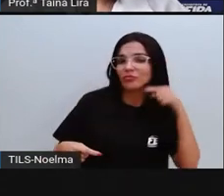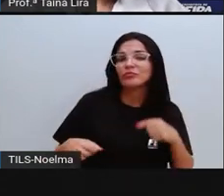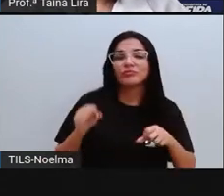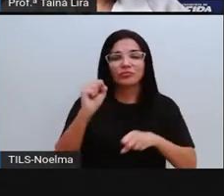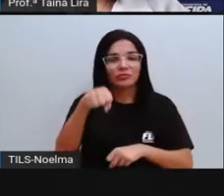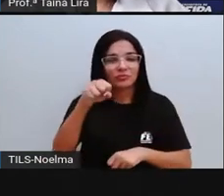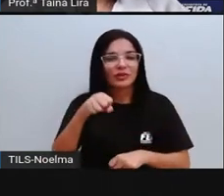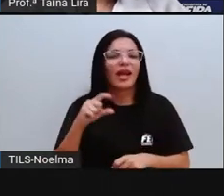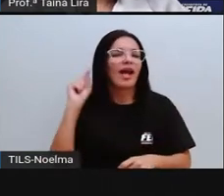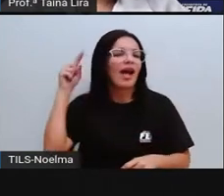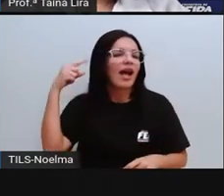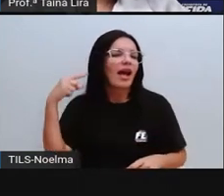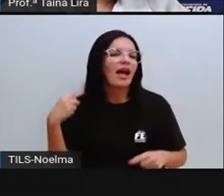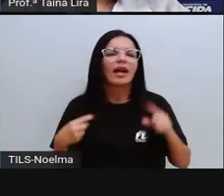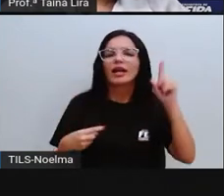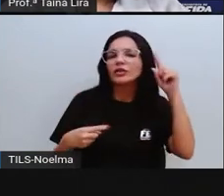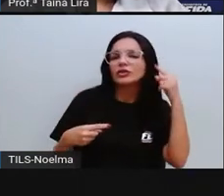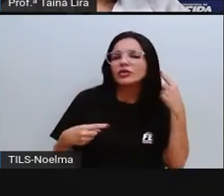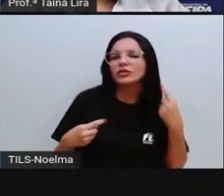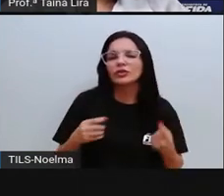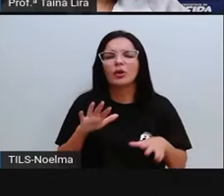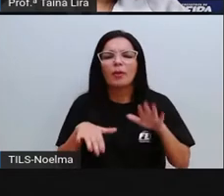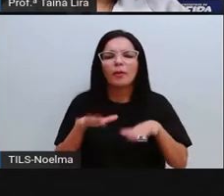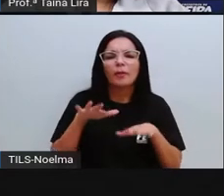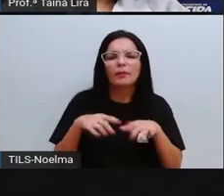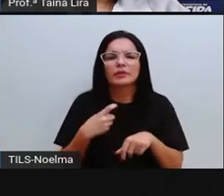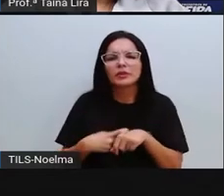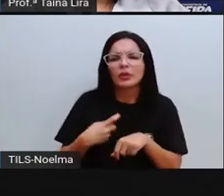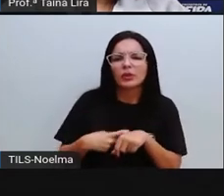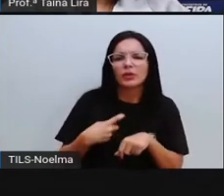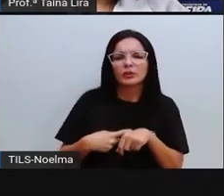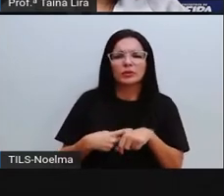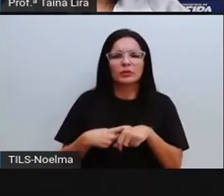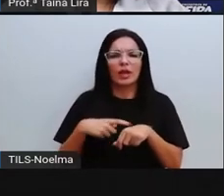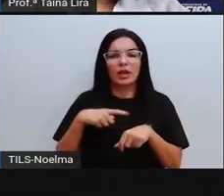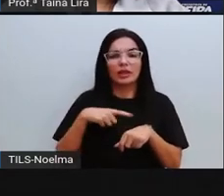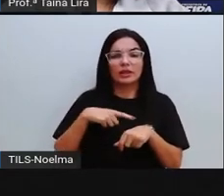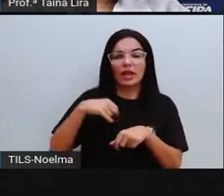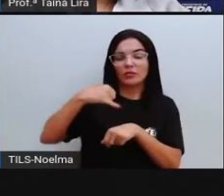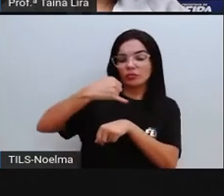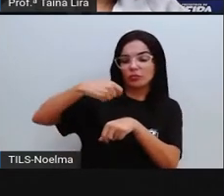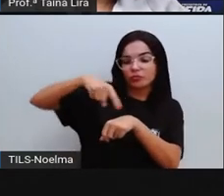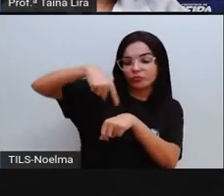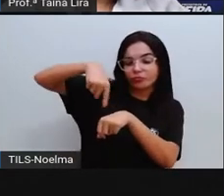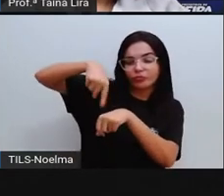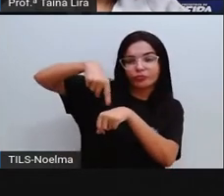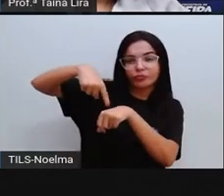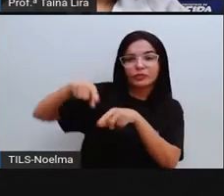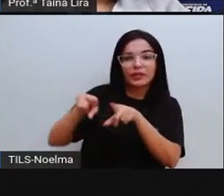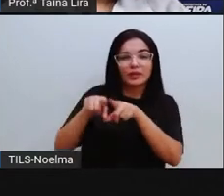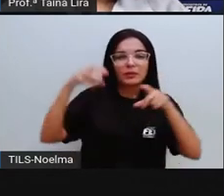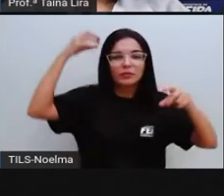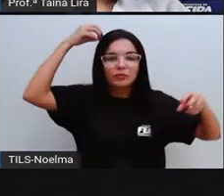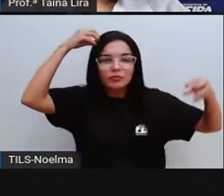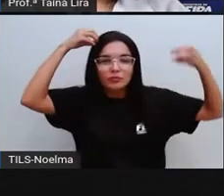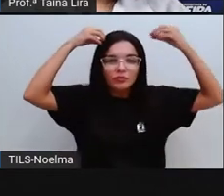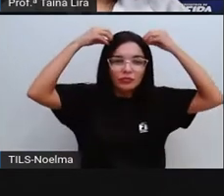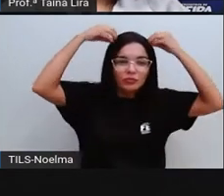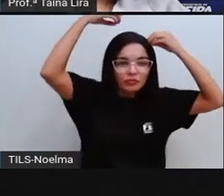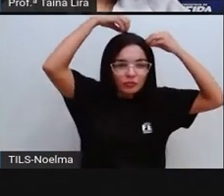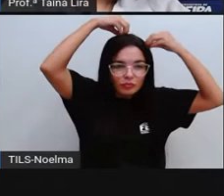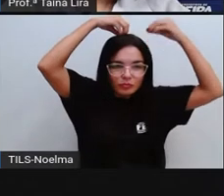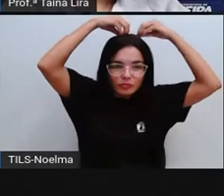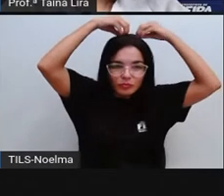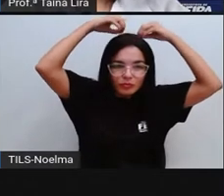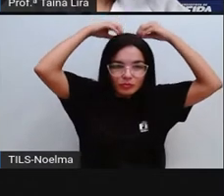Cachinhos, crespinhos, birotices, birotes, coquinhos. Ou, quem